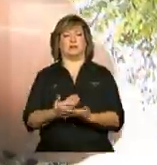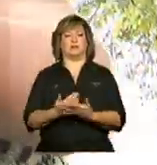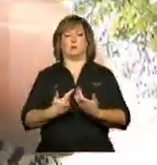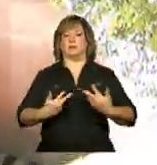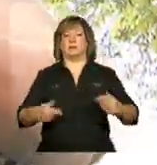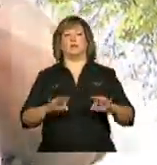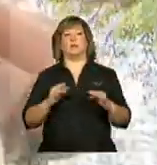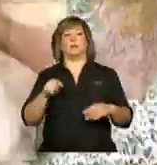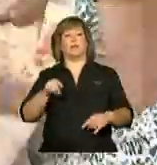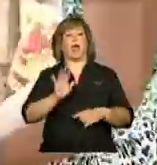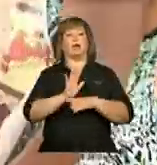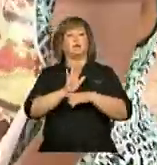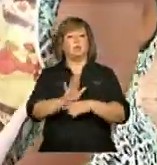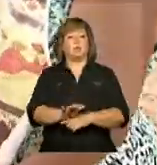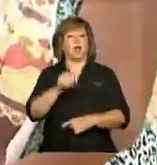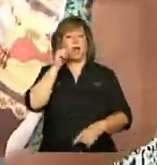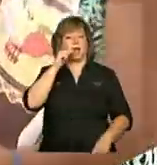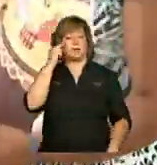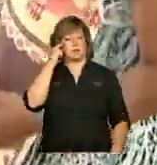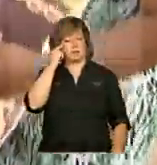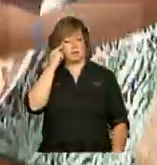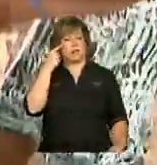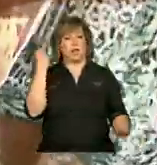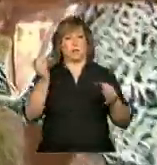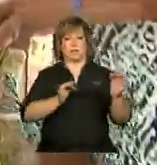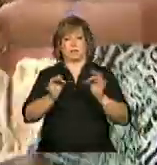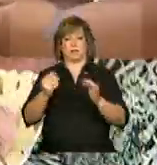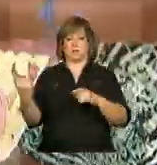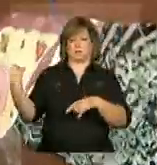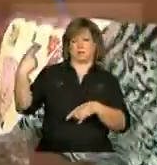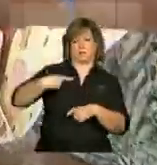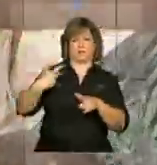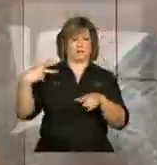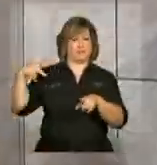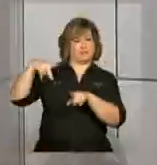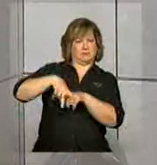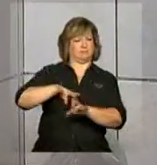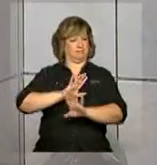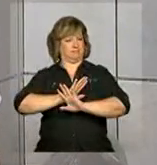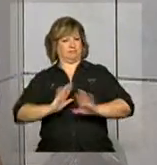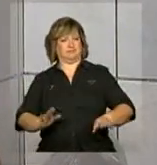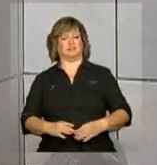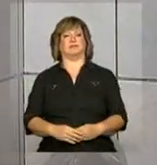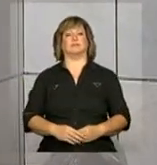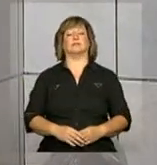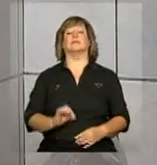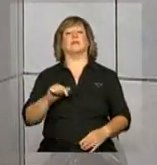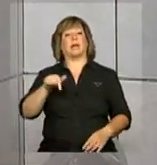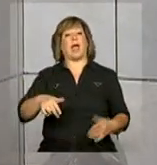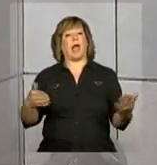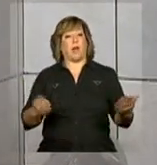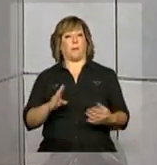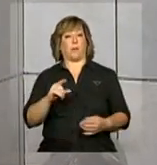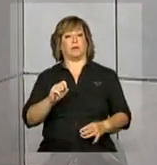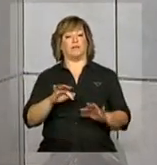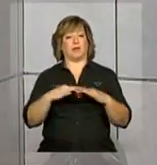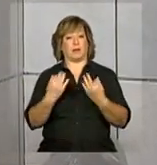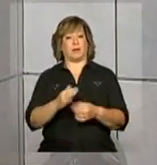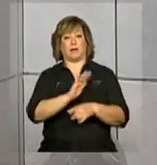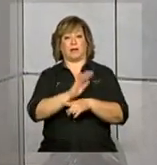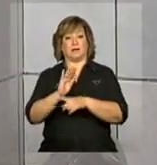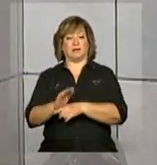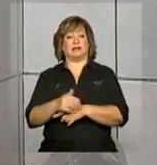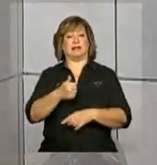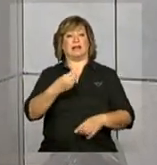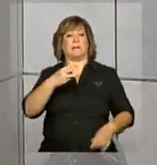reflita sobre essa dominação e não se sujeite mais a ela. Atualmente, o Bolsa Família atende a 13 milhões e 800